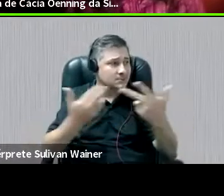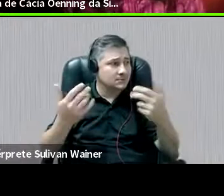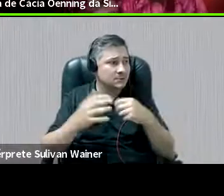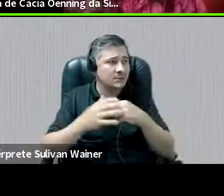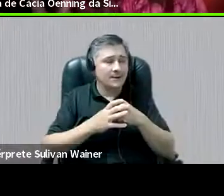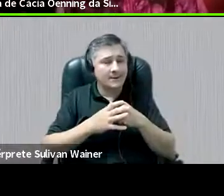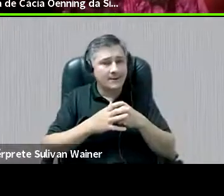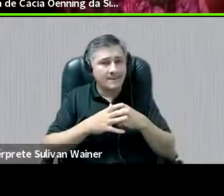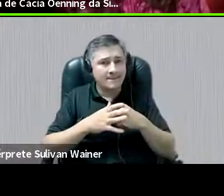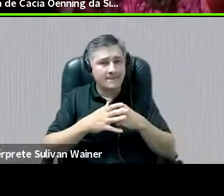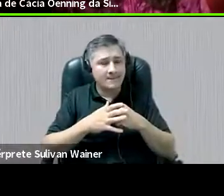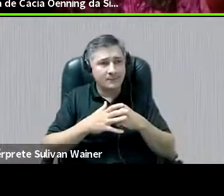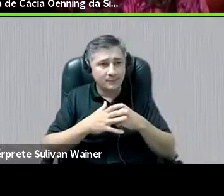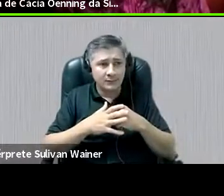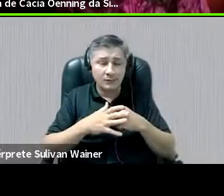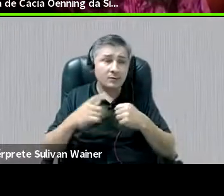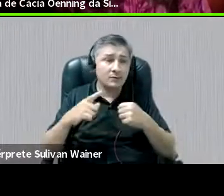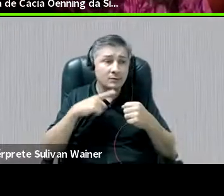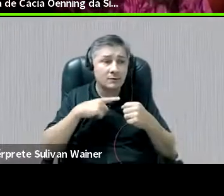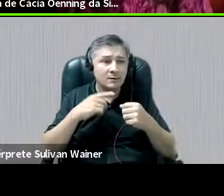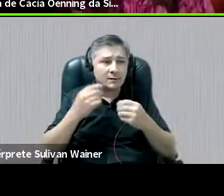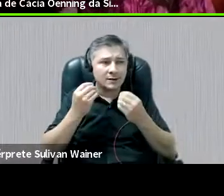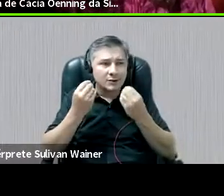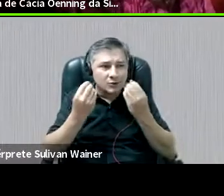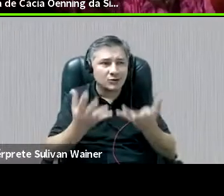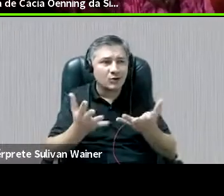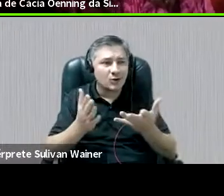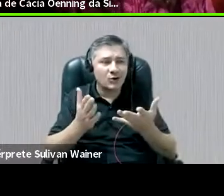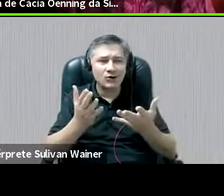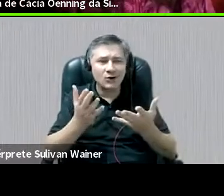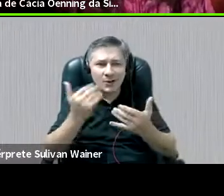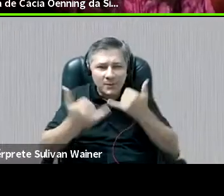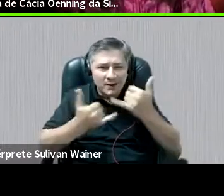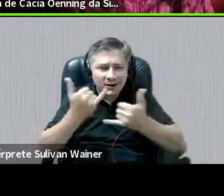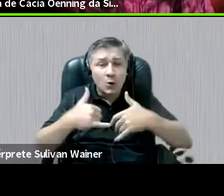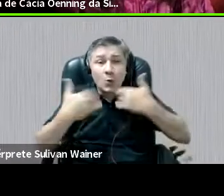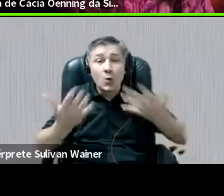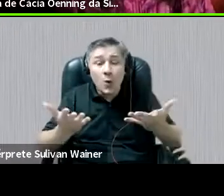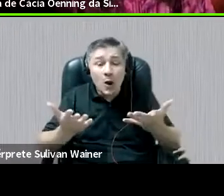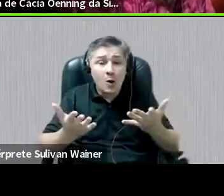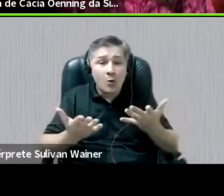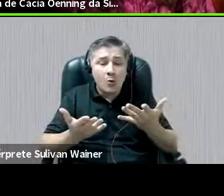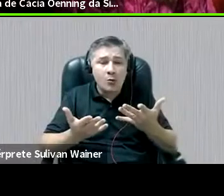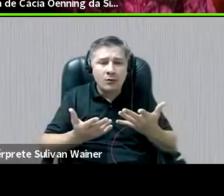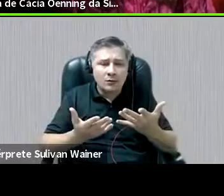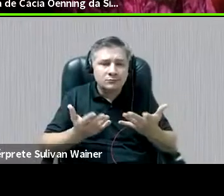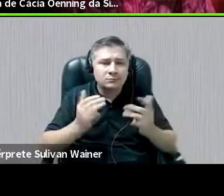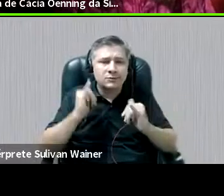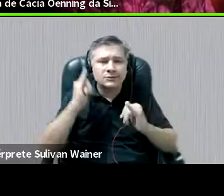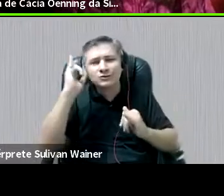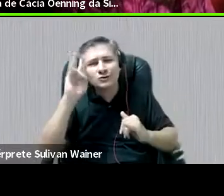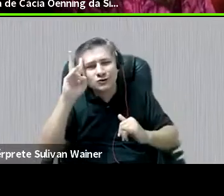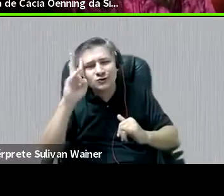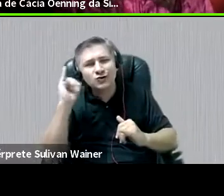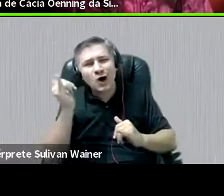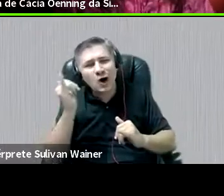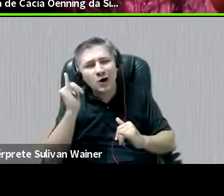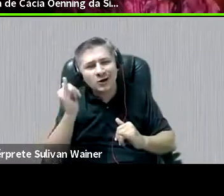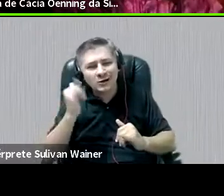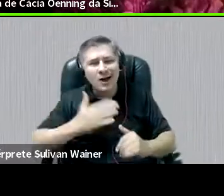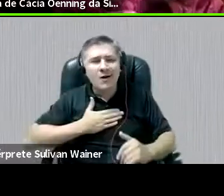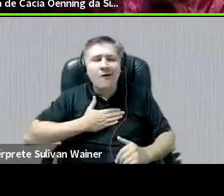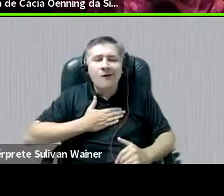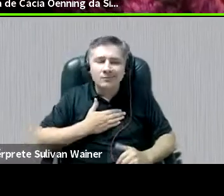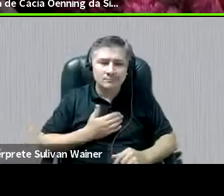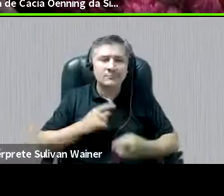A gente trouxe uma brincadeira que era qual é o personagem de conto de fadas que você gosta. E aí